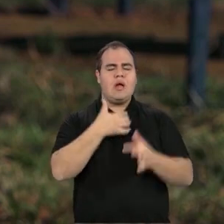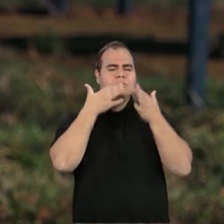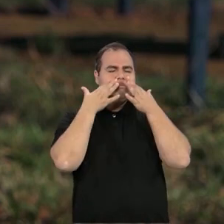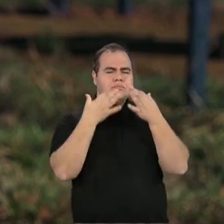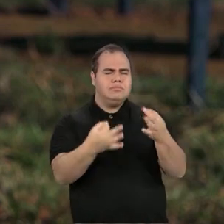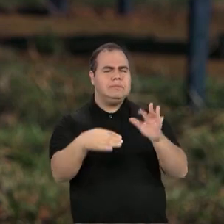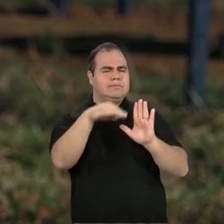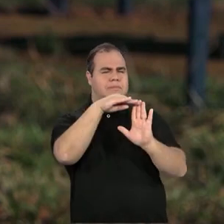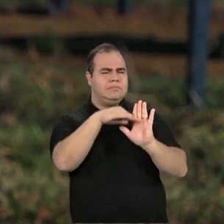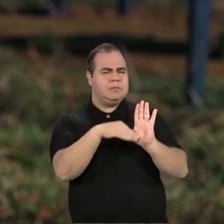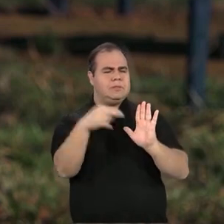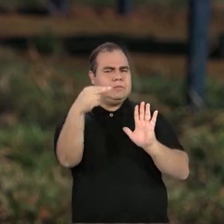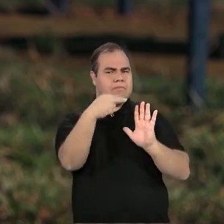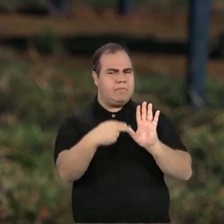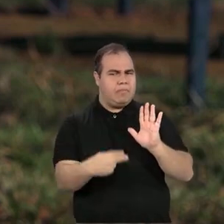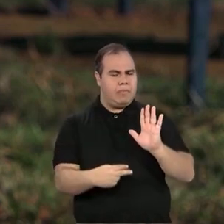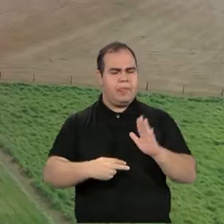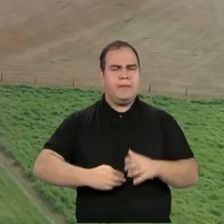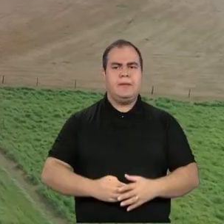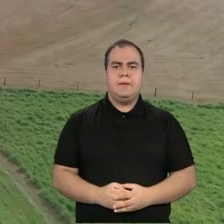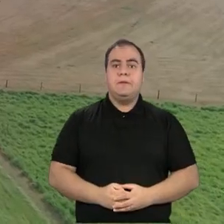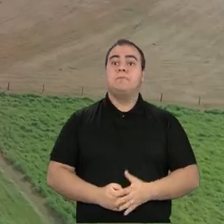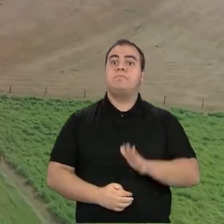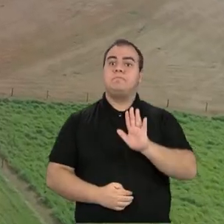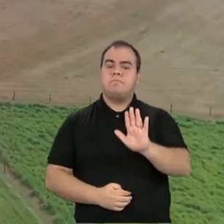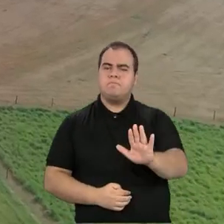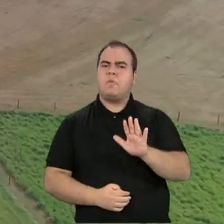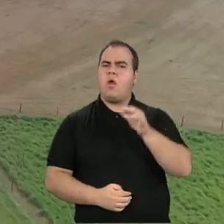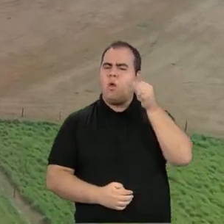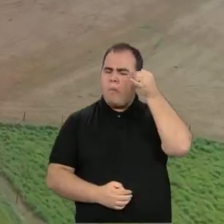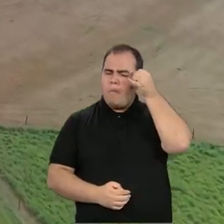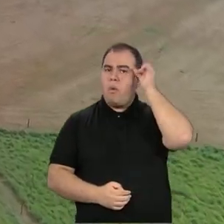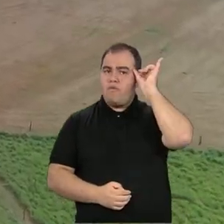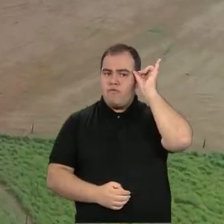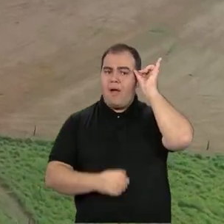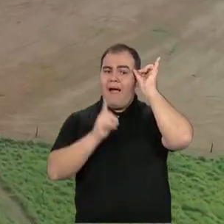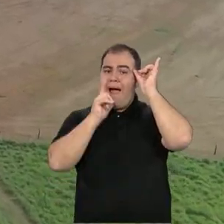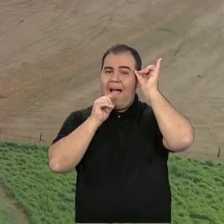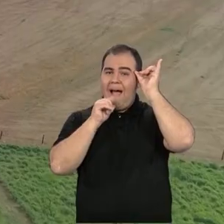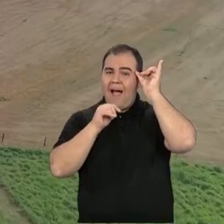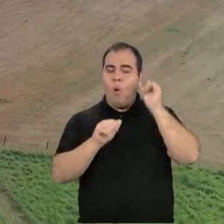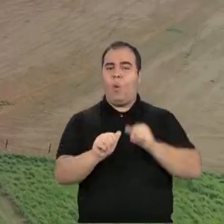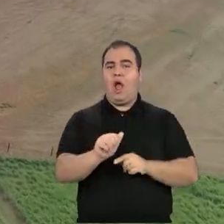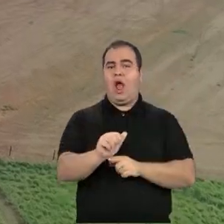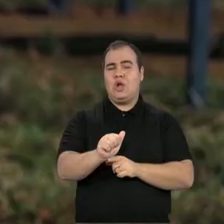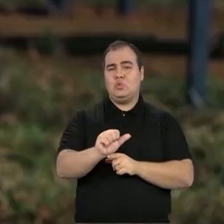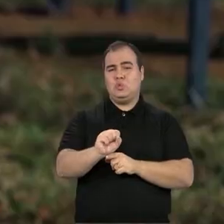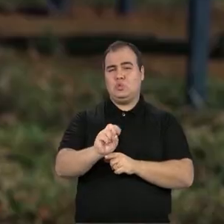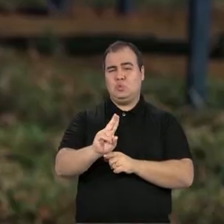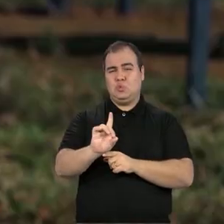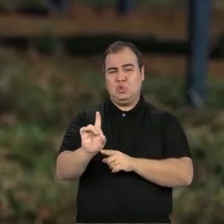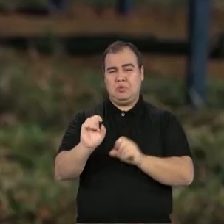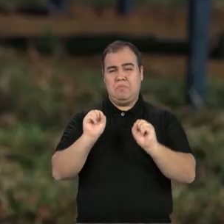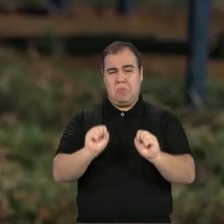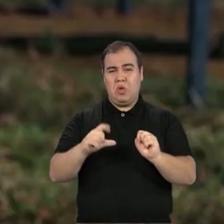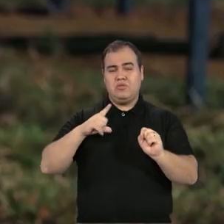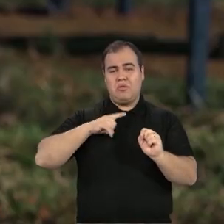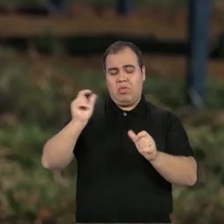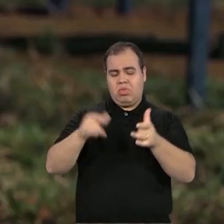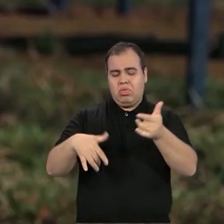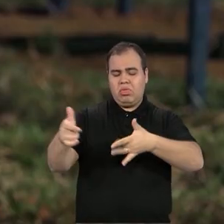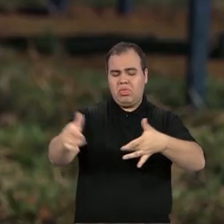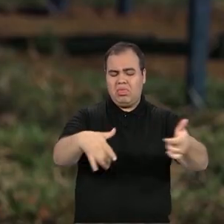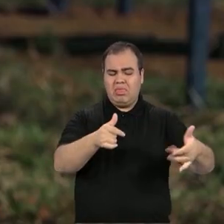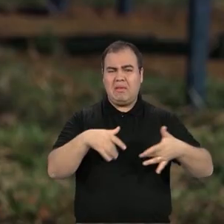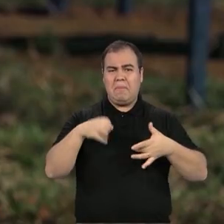aspecto. Normalmente, os bovinos bebem água em açude. Essa água de açude pode conter patógenos, o animal pode